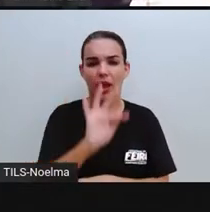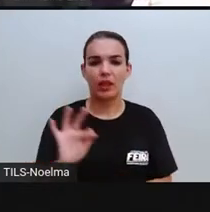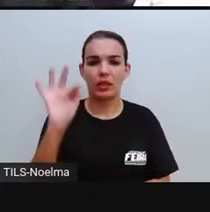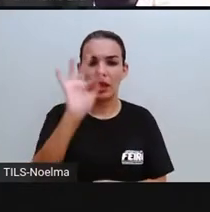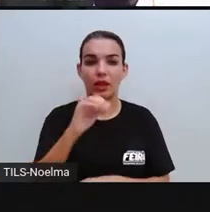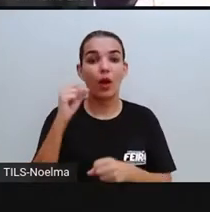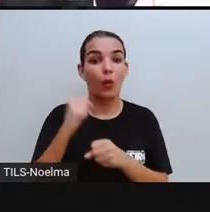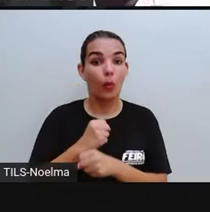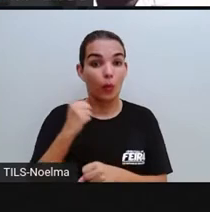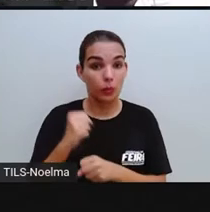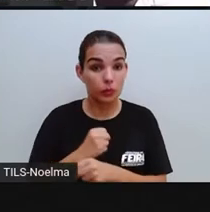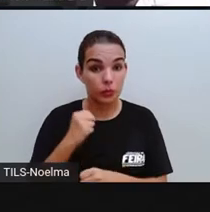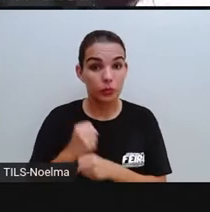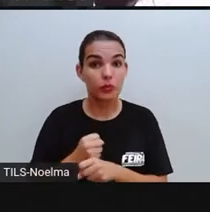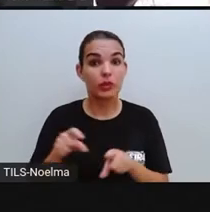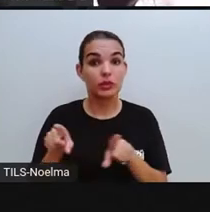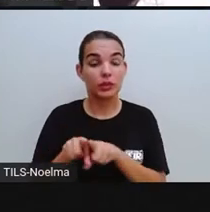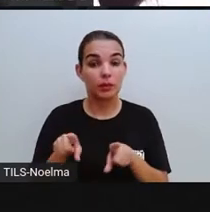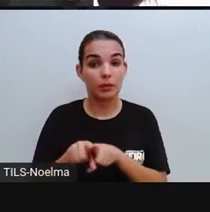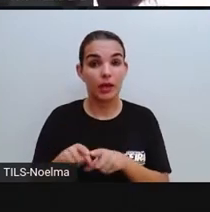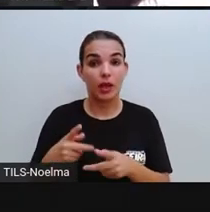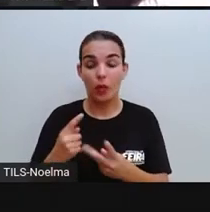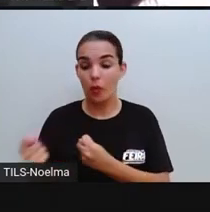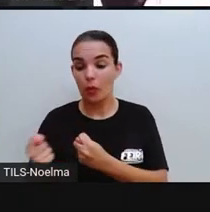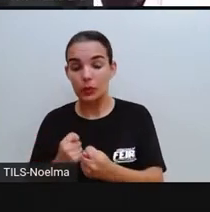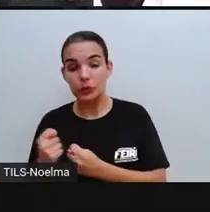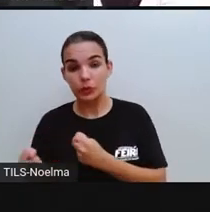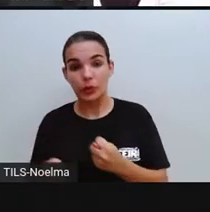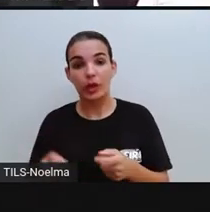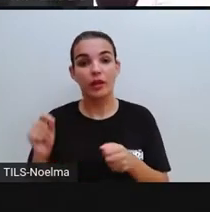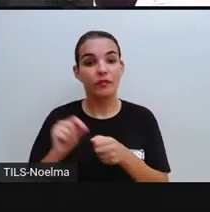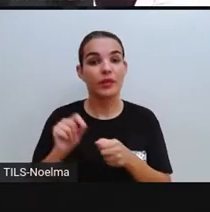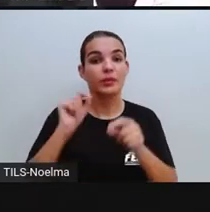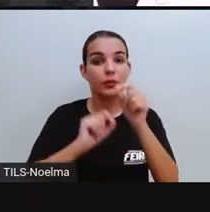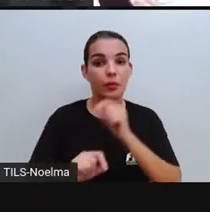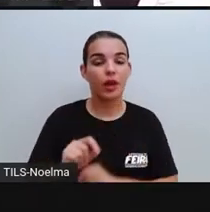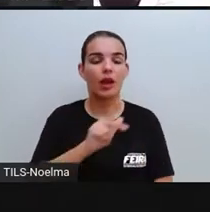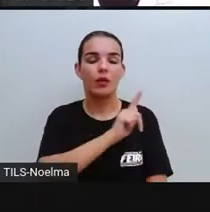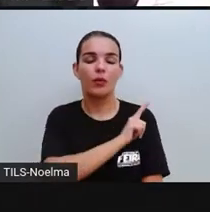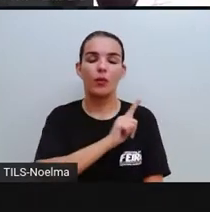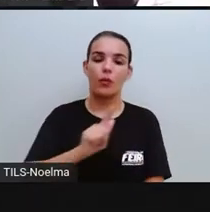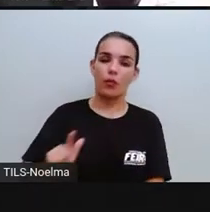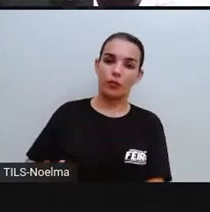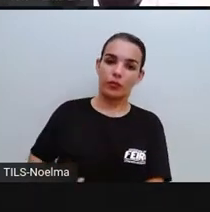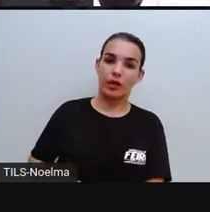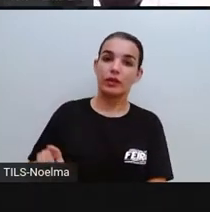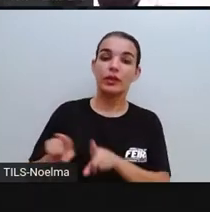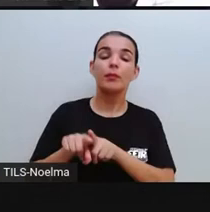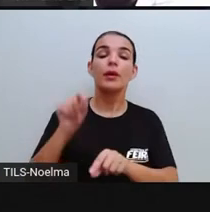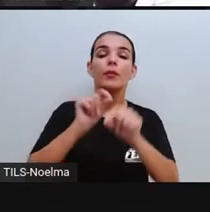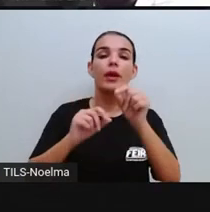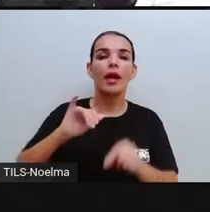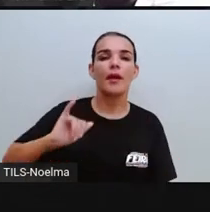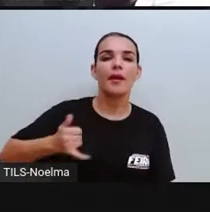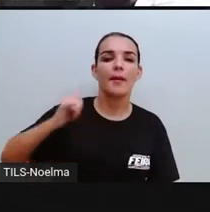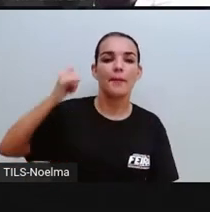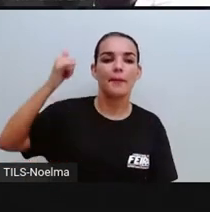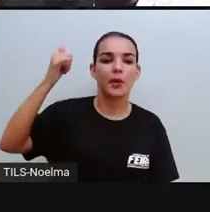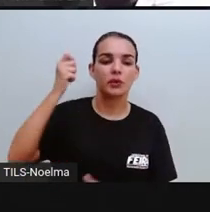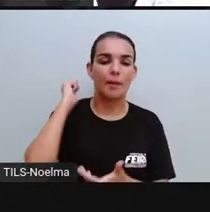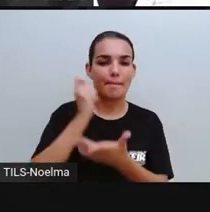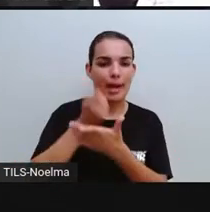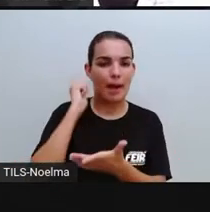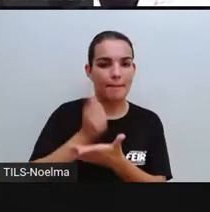Ele é construído e se a manutenção é feita, é através dos impostos que nós pagamos, tá?